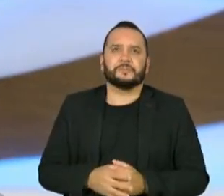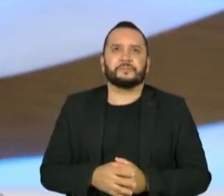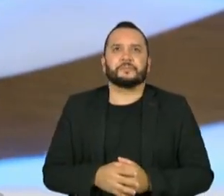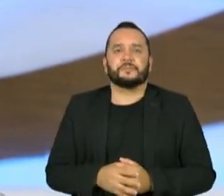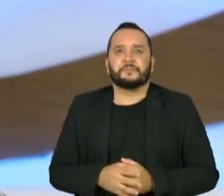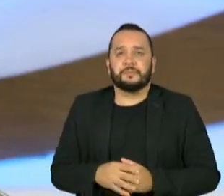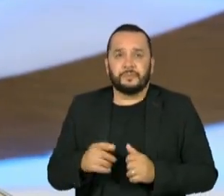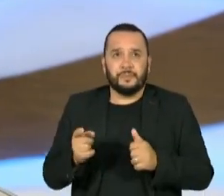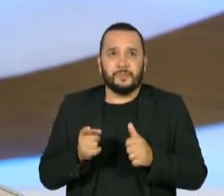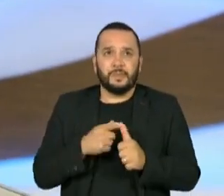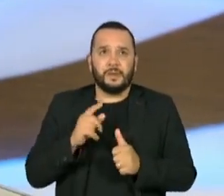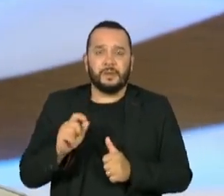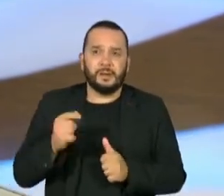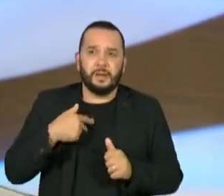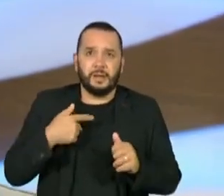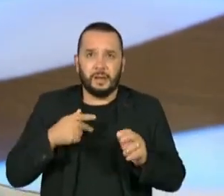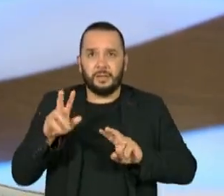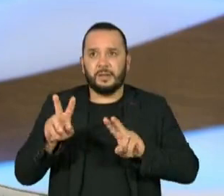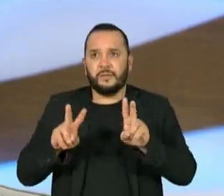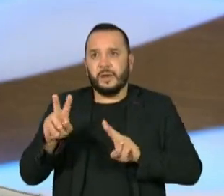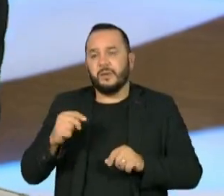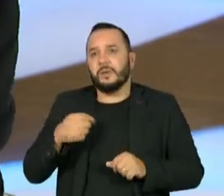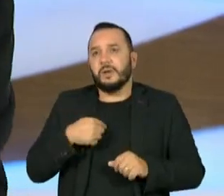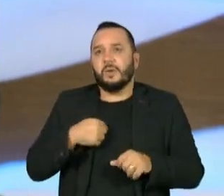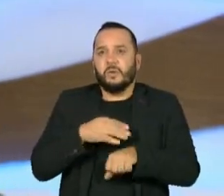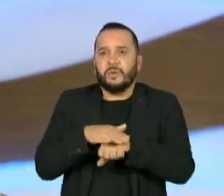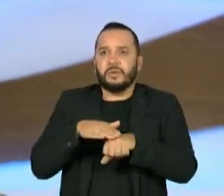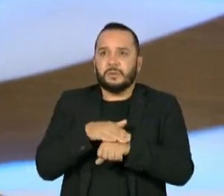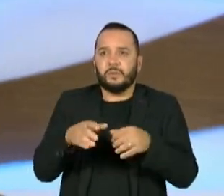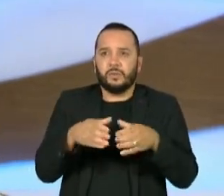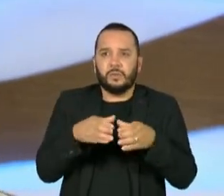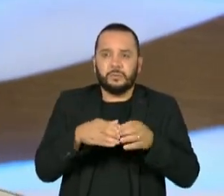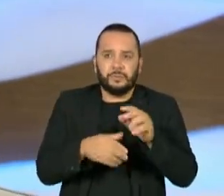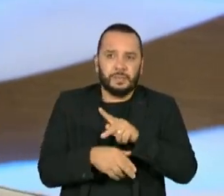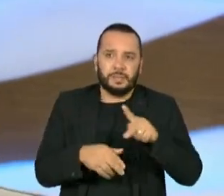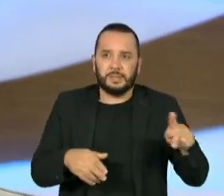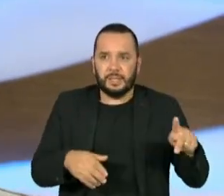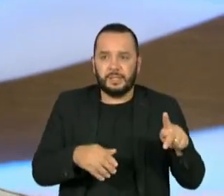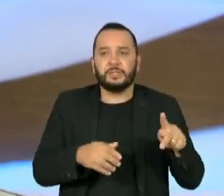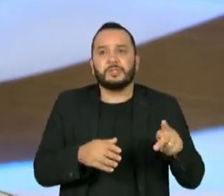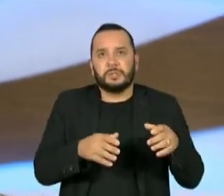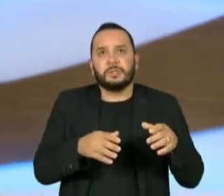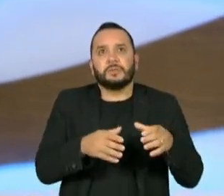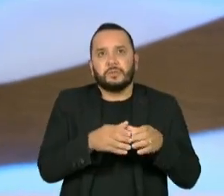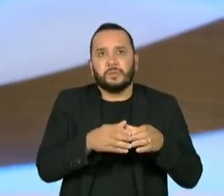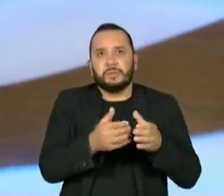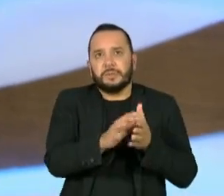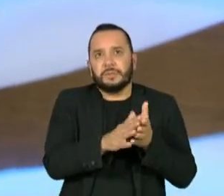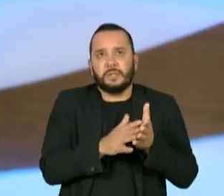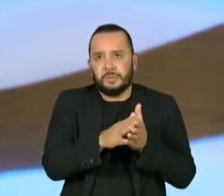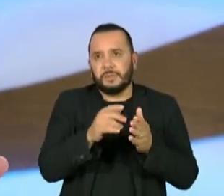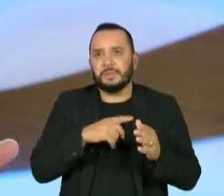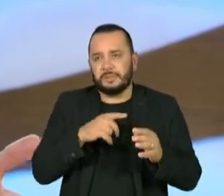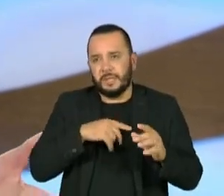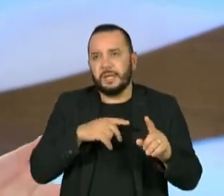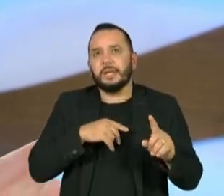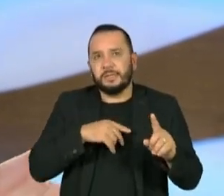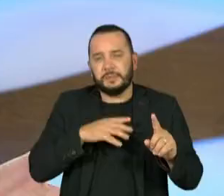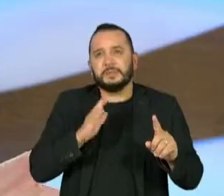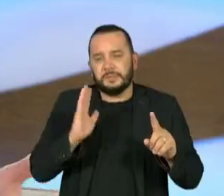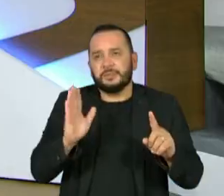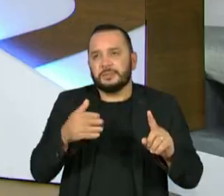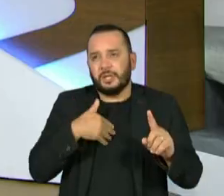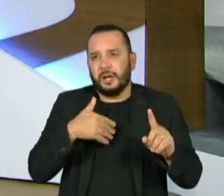Primeiro, o carnaval, outro dia, eu conversando com os presidências das escolas, eu disse, olha, vocês apanham de tudo que é lado, porque vocês são a Sapucaí.